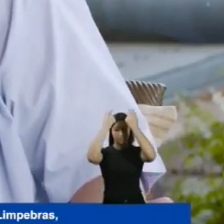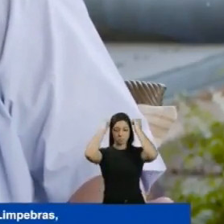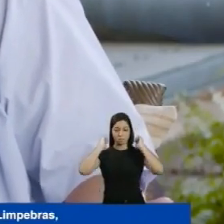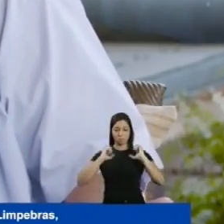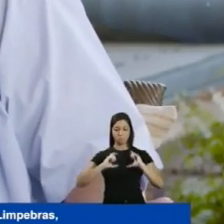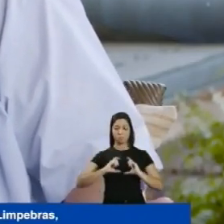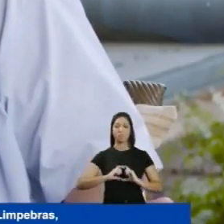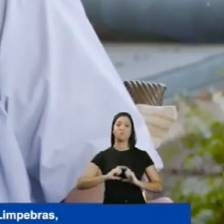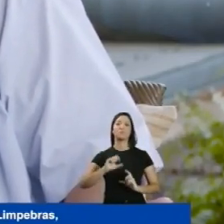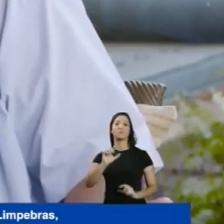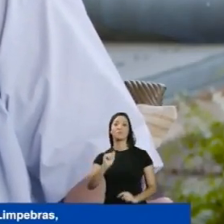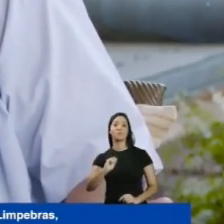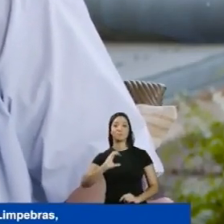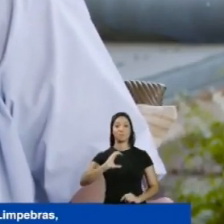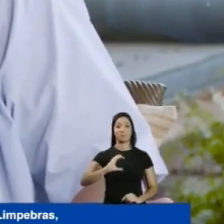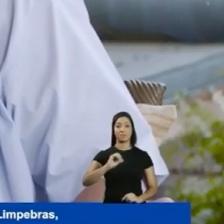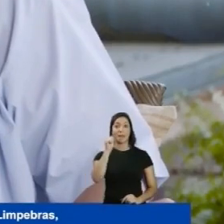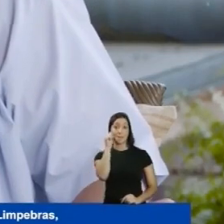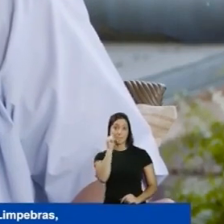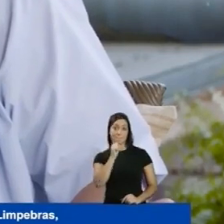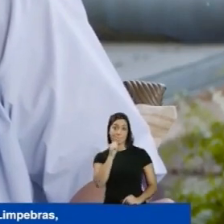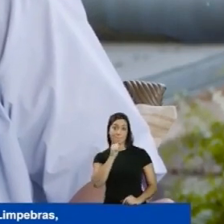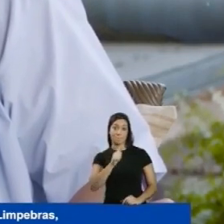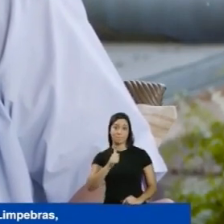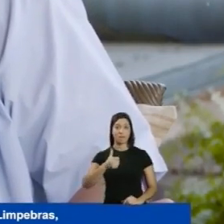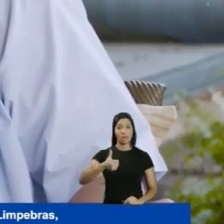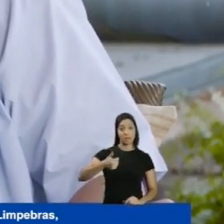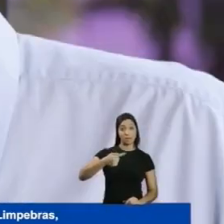anos está dali em Pebrás